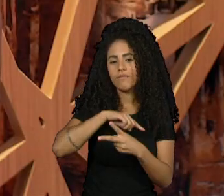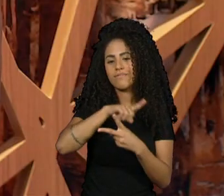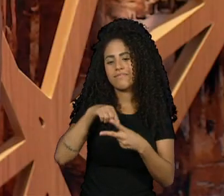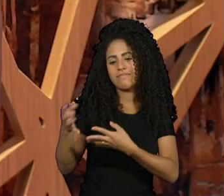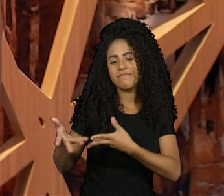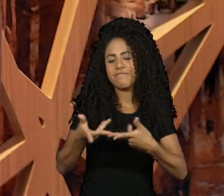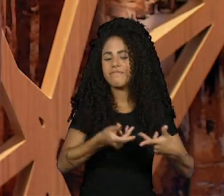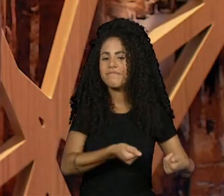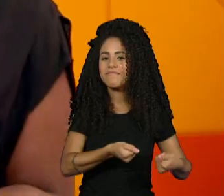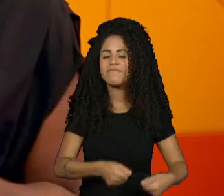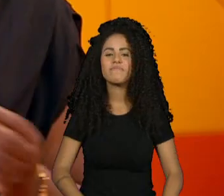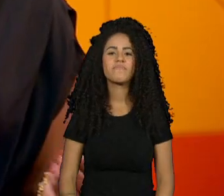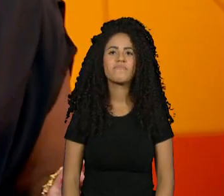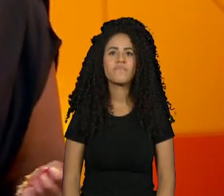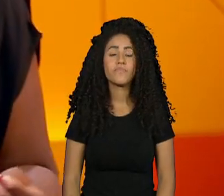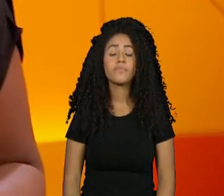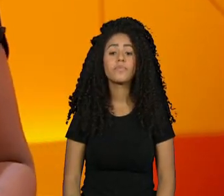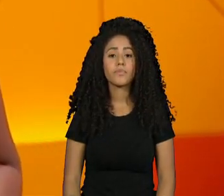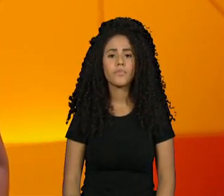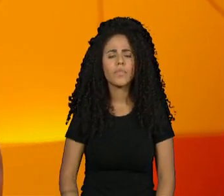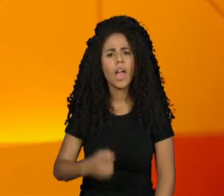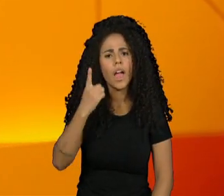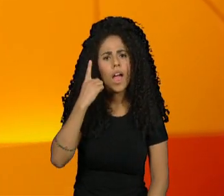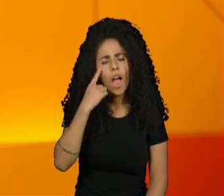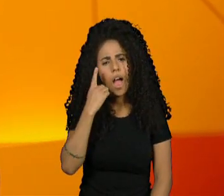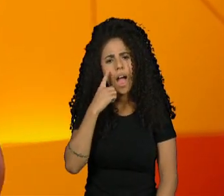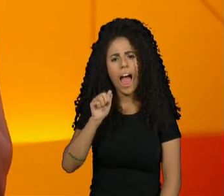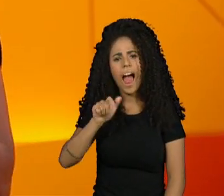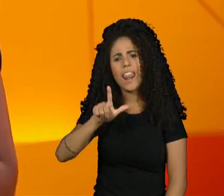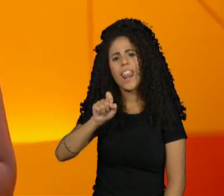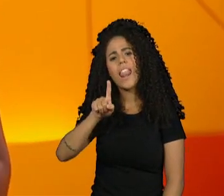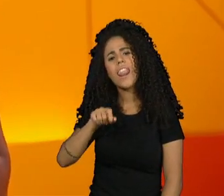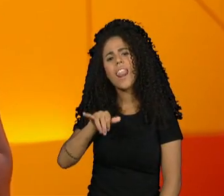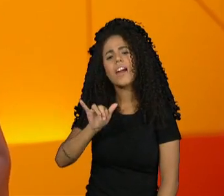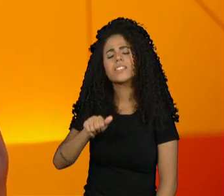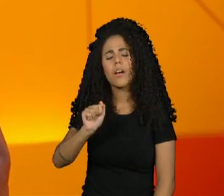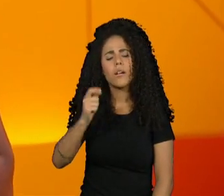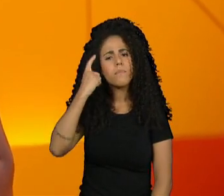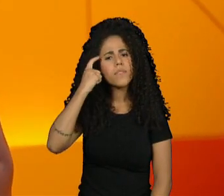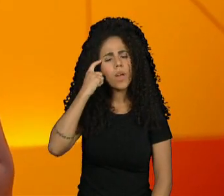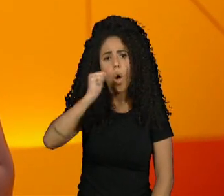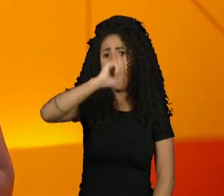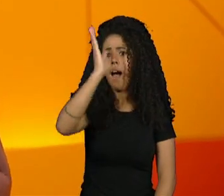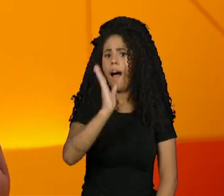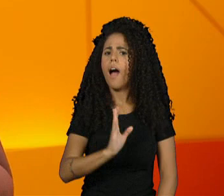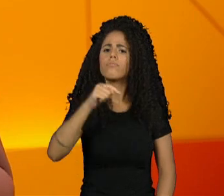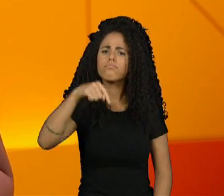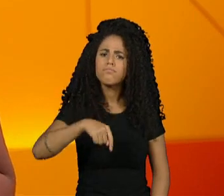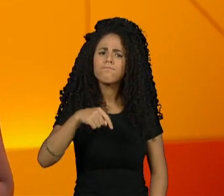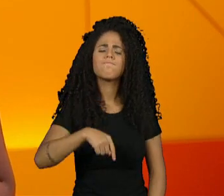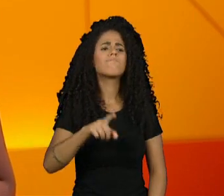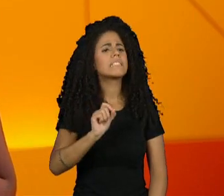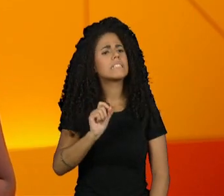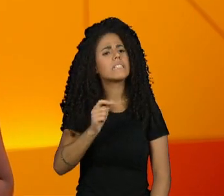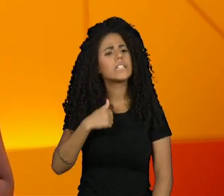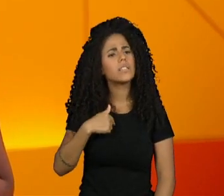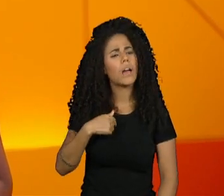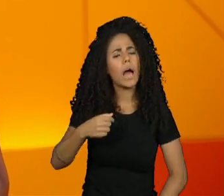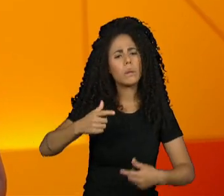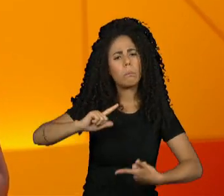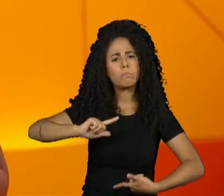Salvador. Alexia, fico pensando que assim, ao mesmo tempo em que o Brasil vive uma onda de conservadorismo,